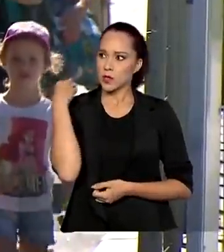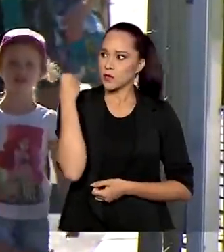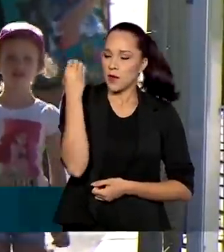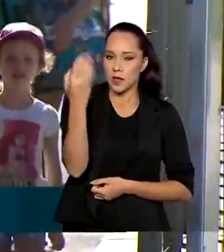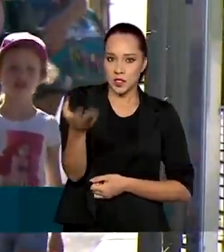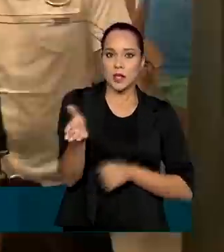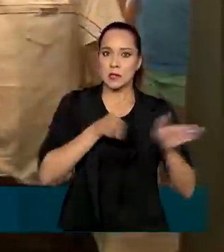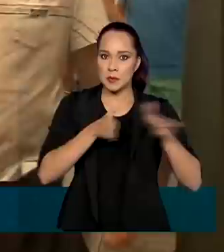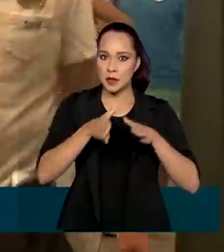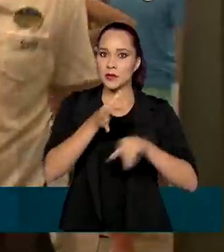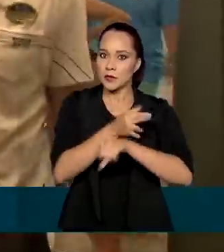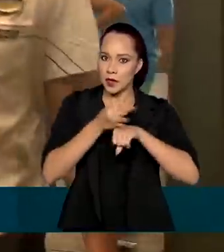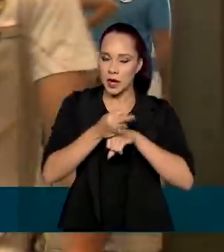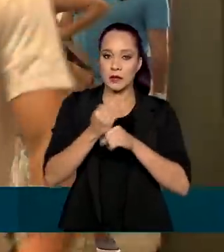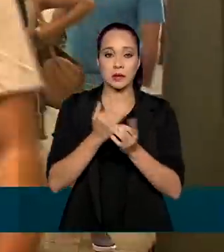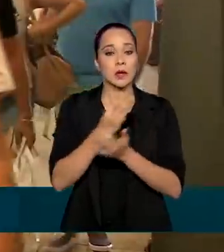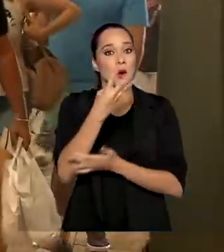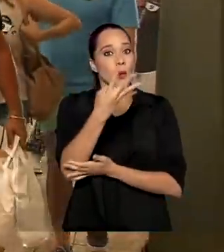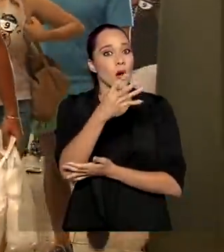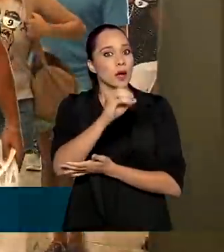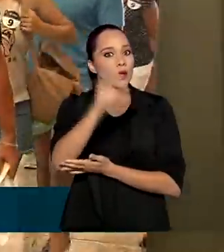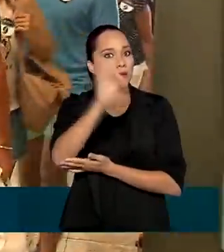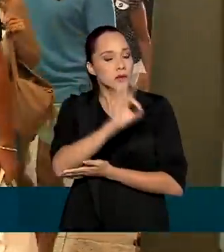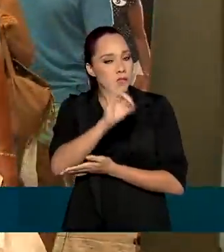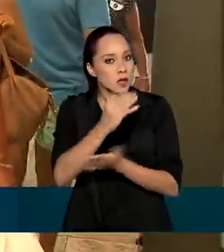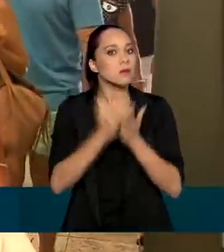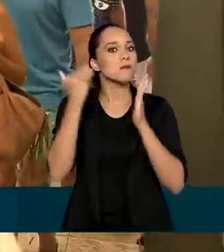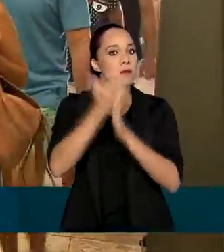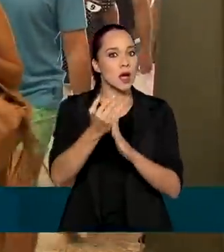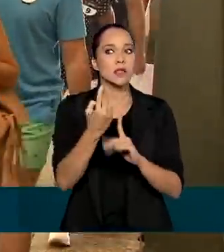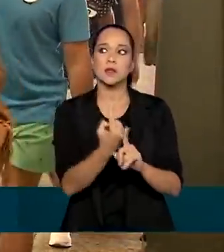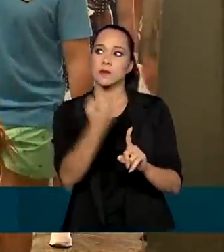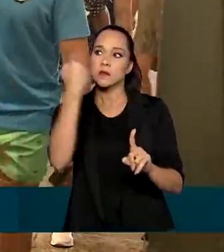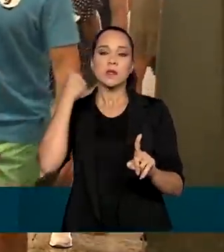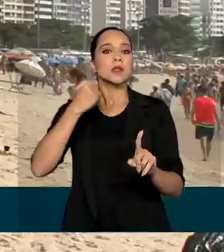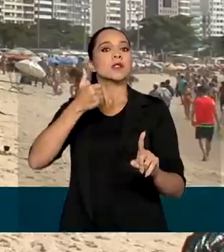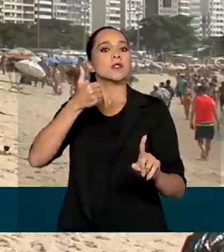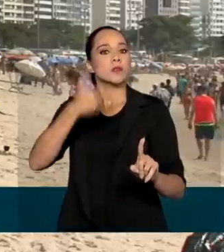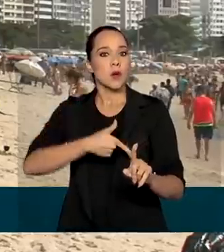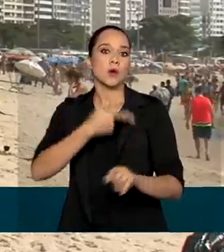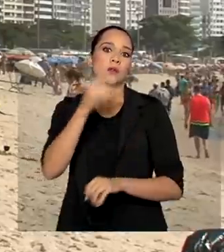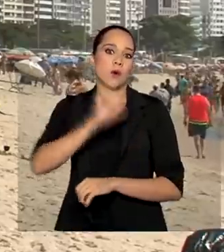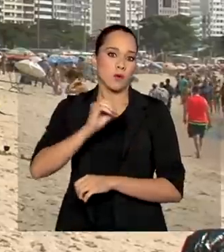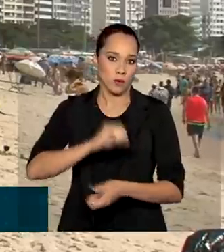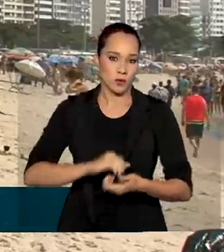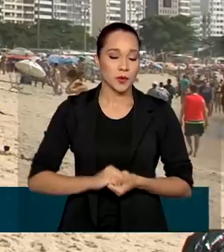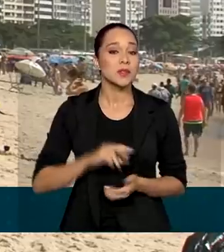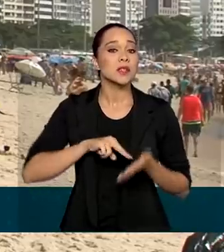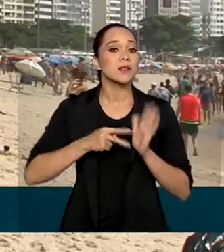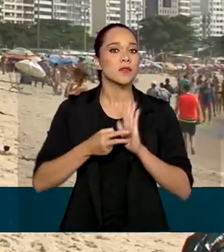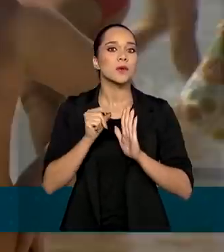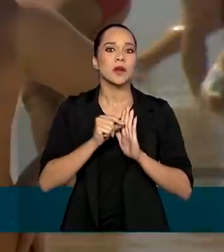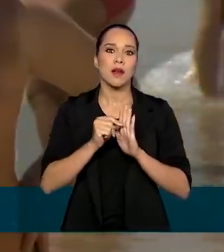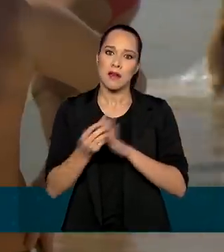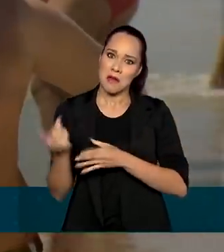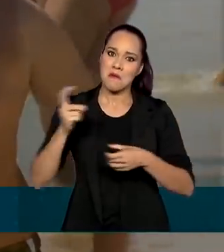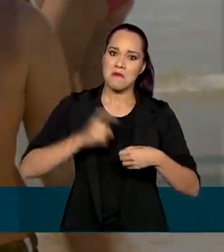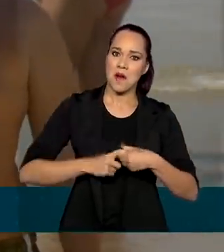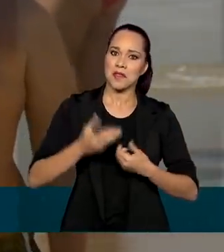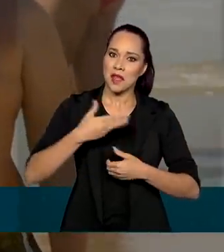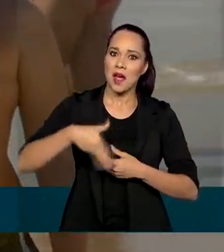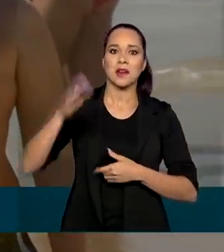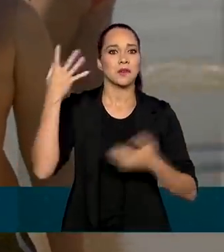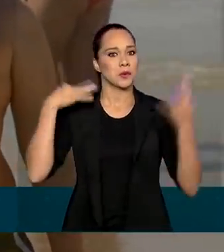neste feriadão é 40% maior que no último feriado de 12 de outubro. Isso significa uma retomada no